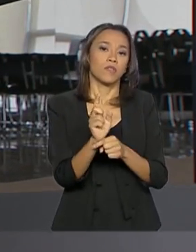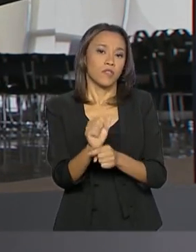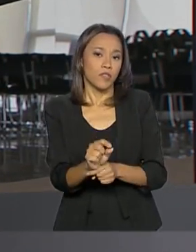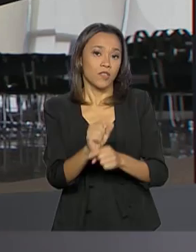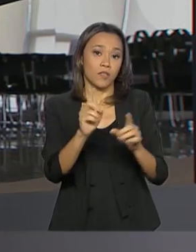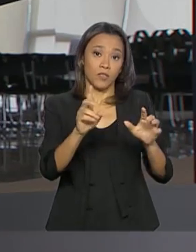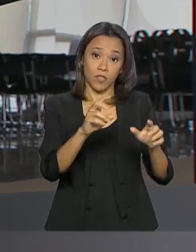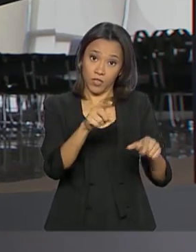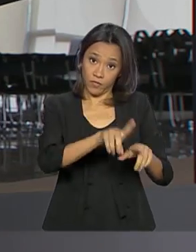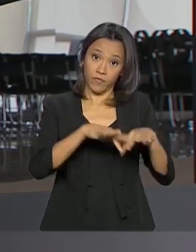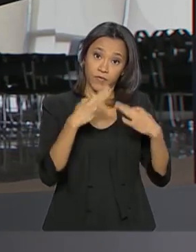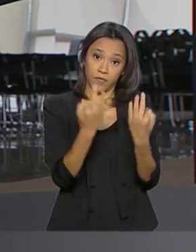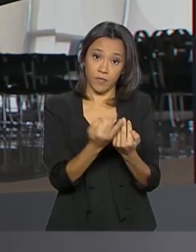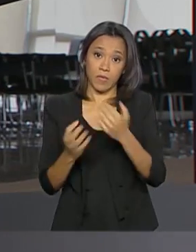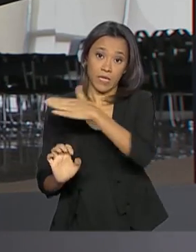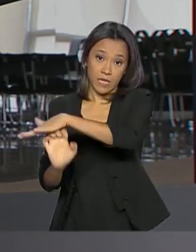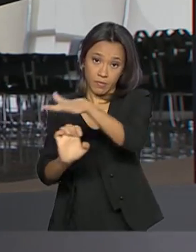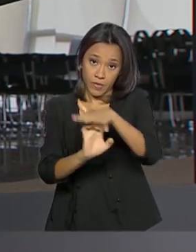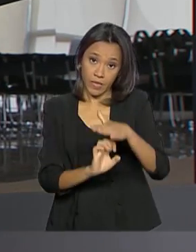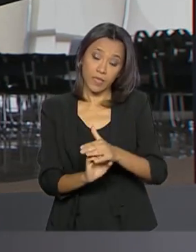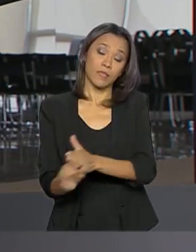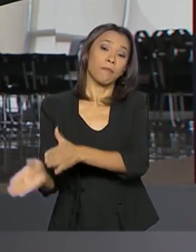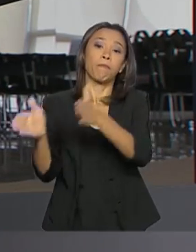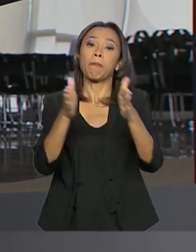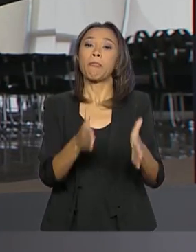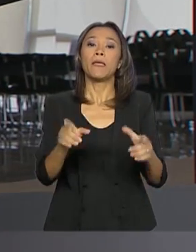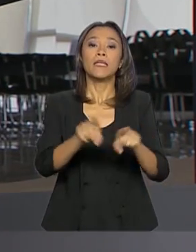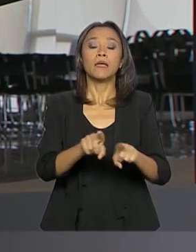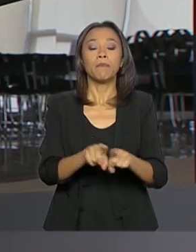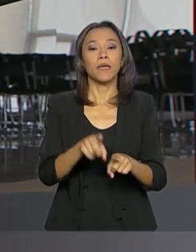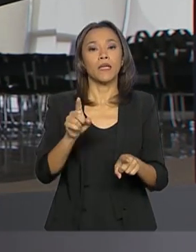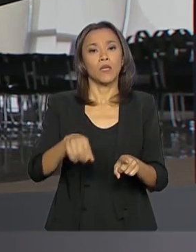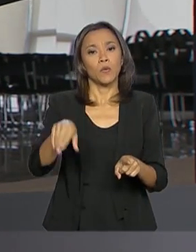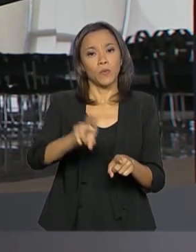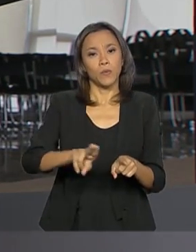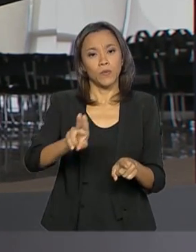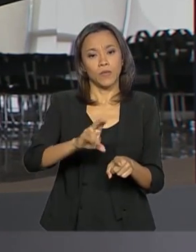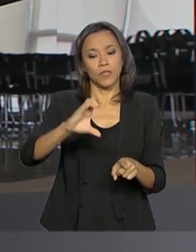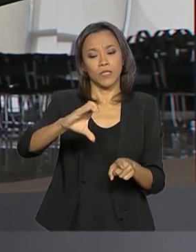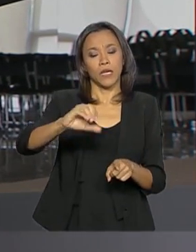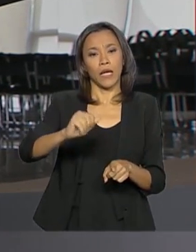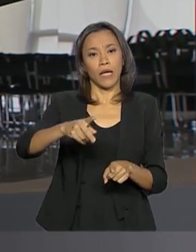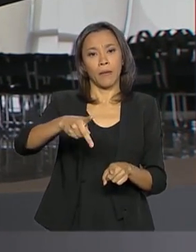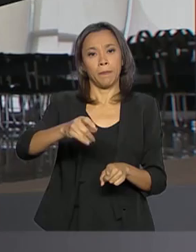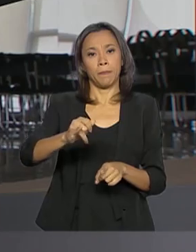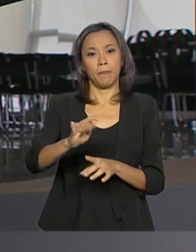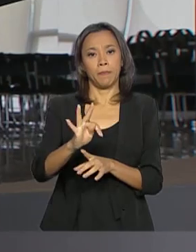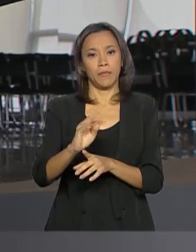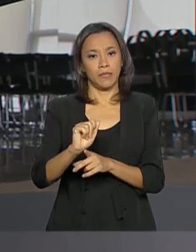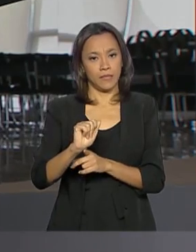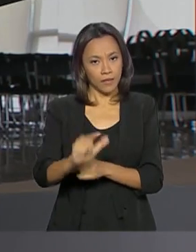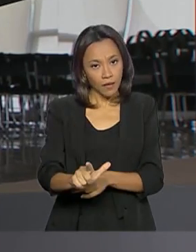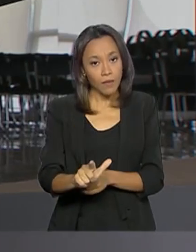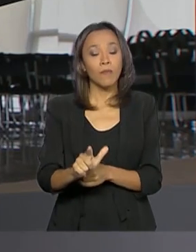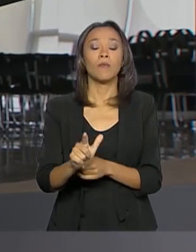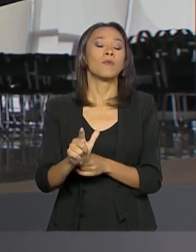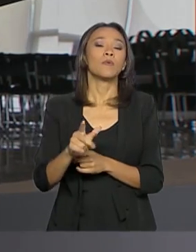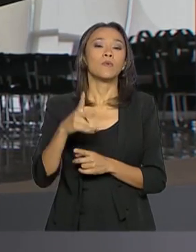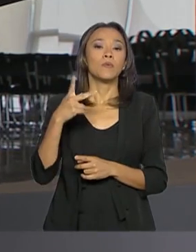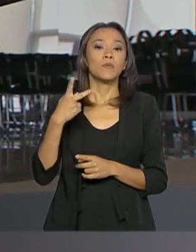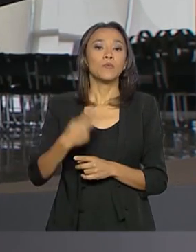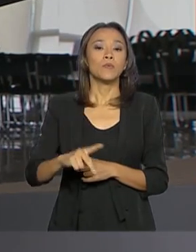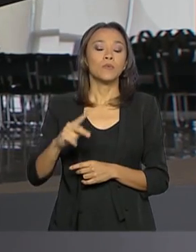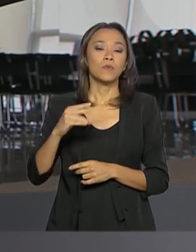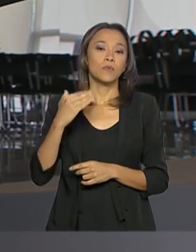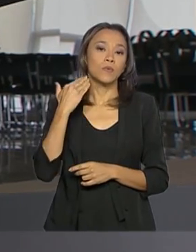E a segunda medida aumenta a capacidade de utilização de capital de bancos pra que eles tenham capacidade, pra que